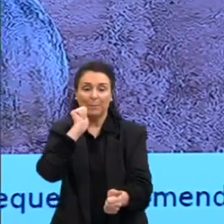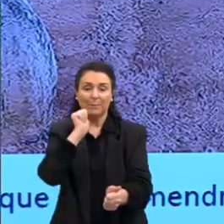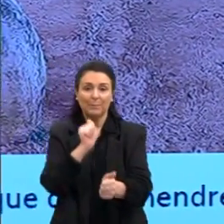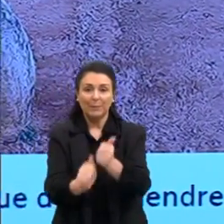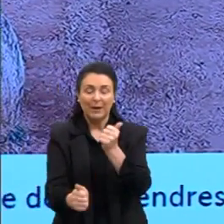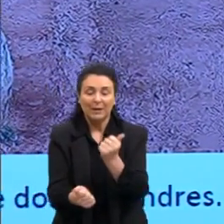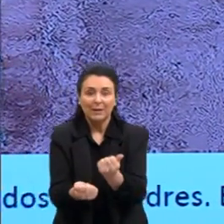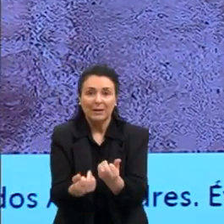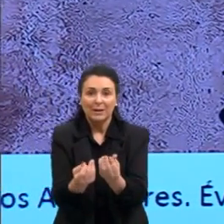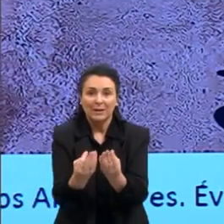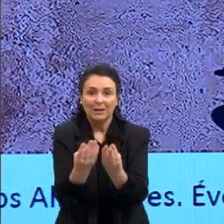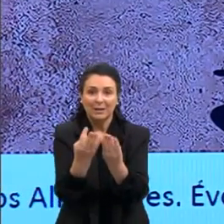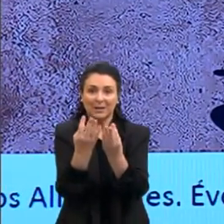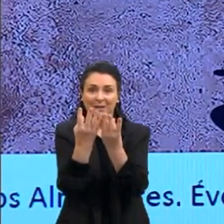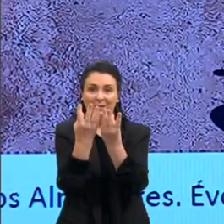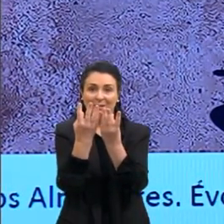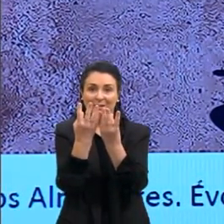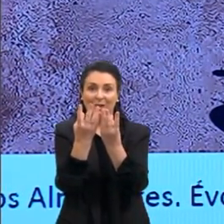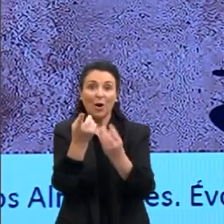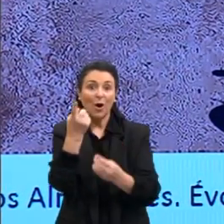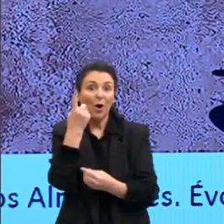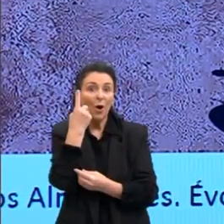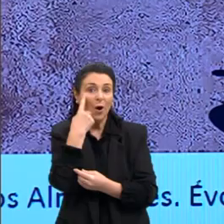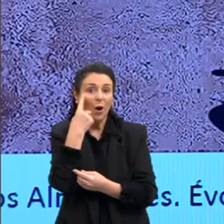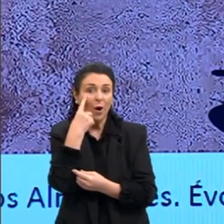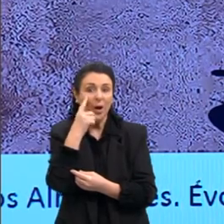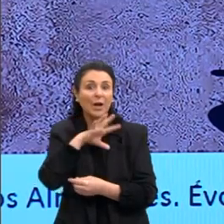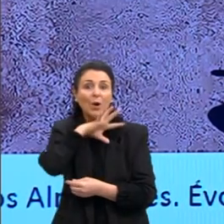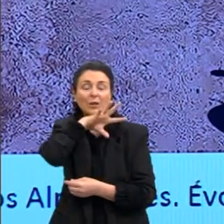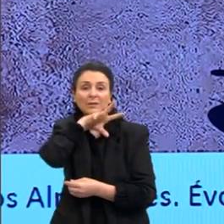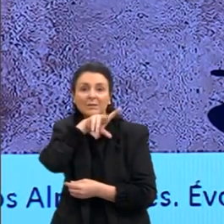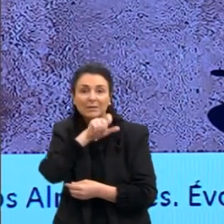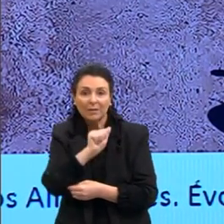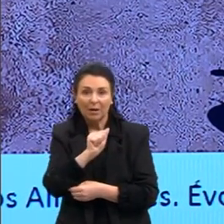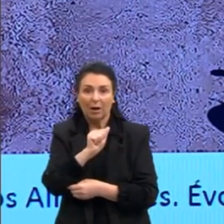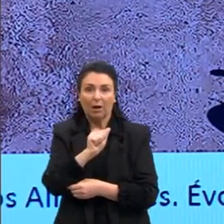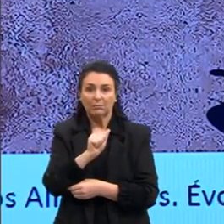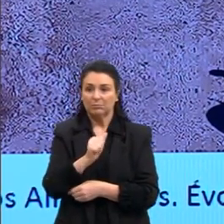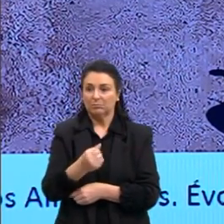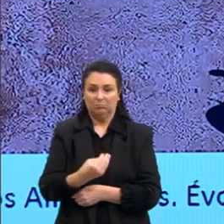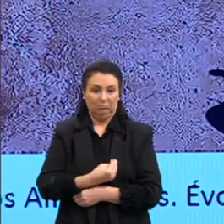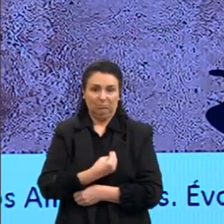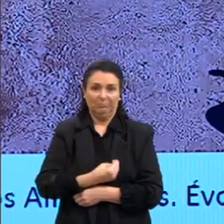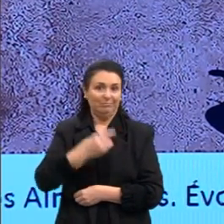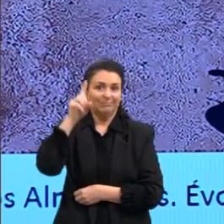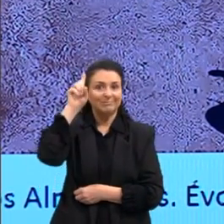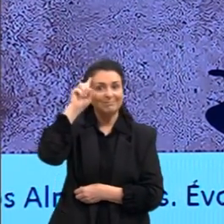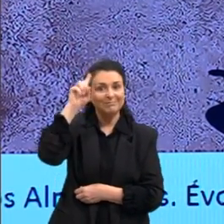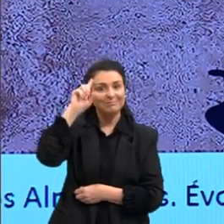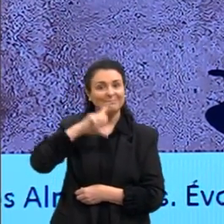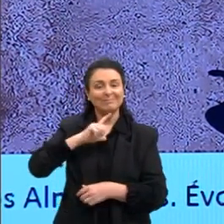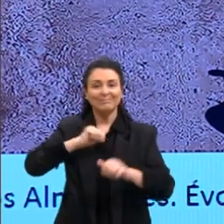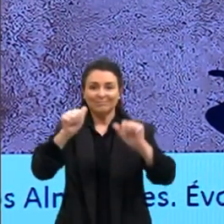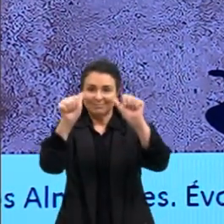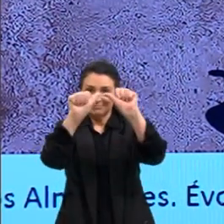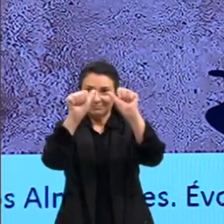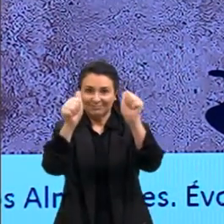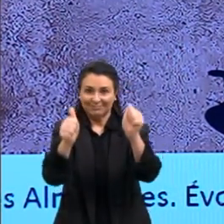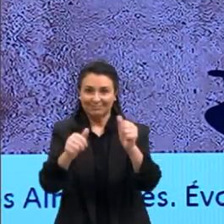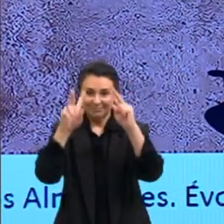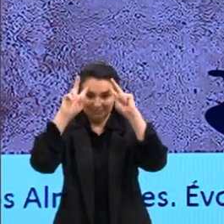observamos, olha lá, nós temos ali animais, uma cena do cotidiano, nós temos a figura humana